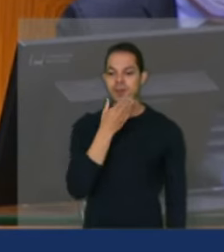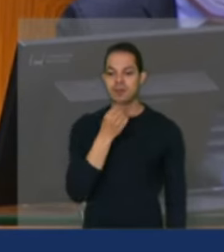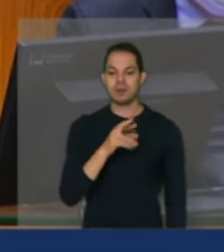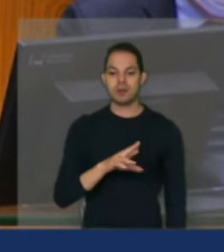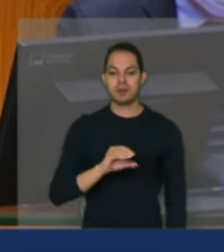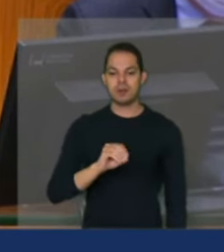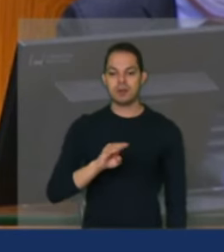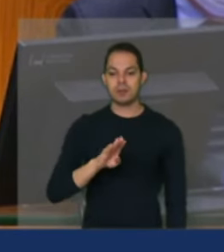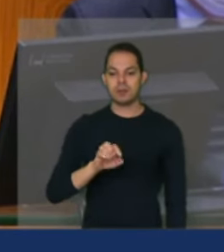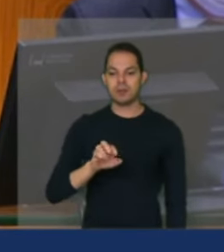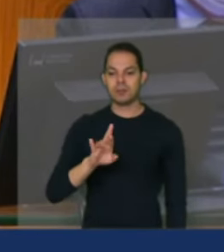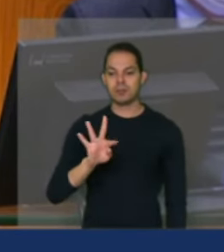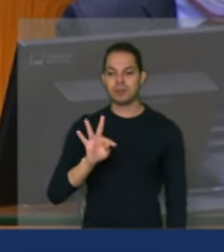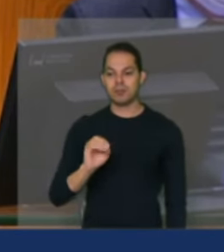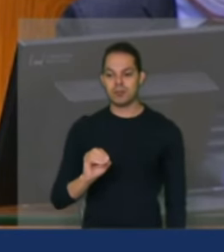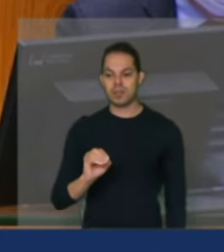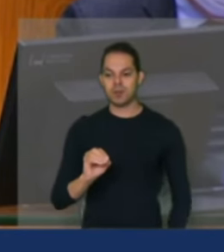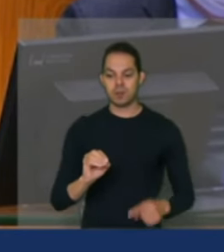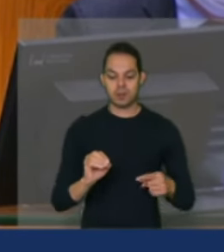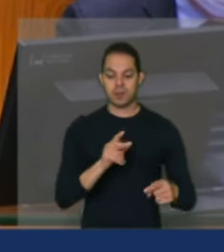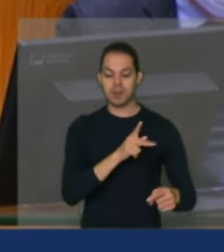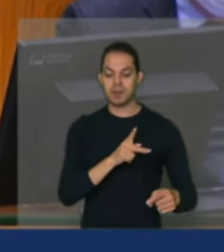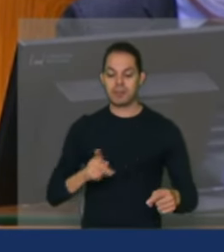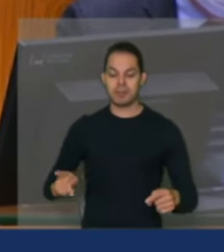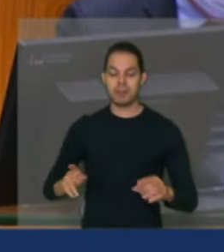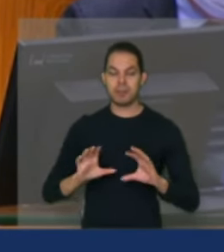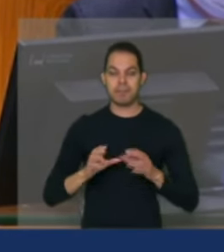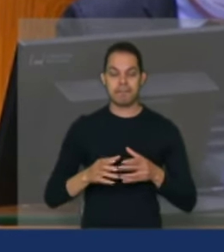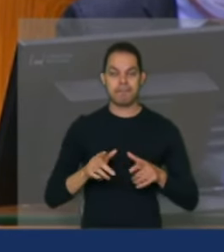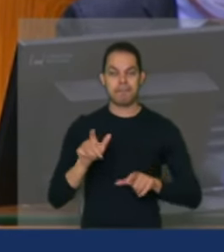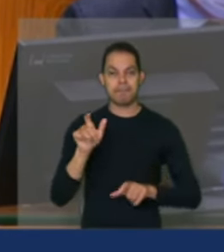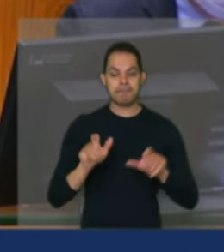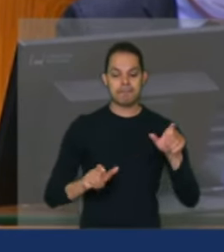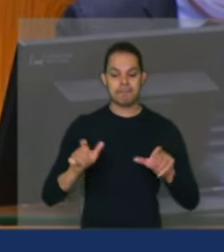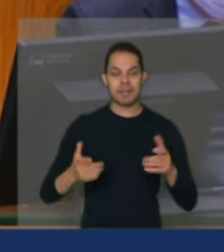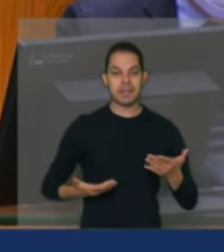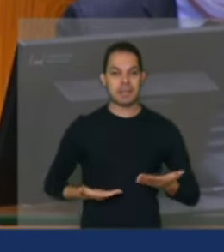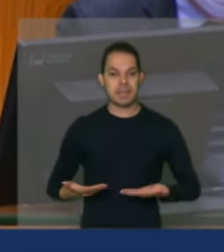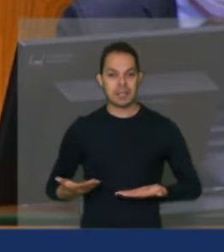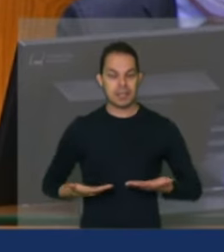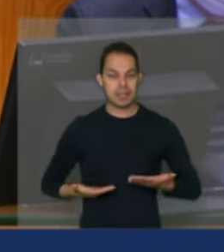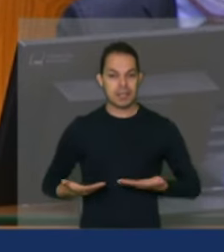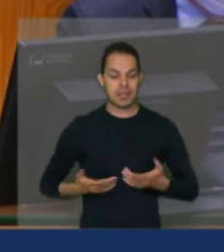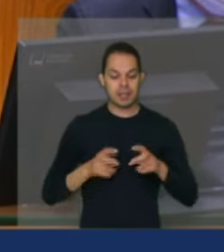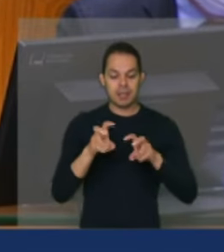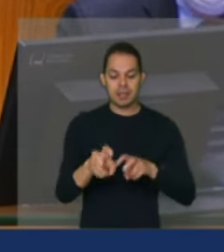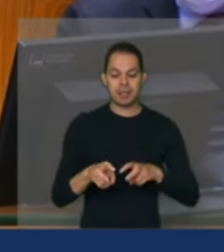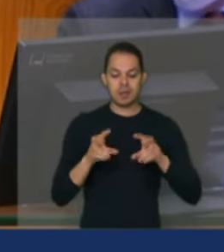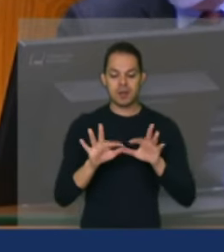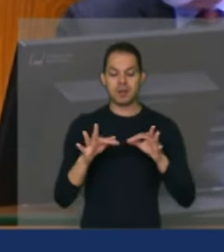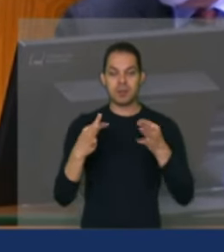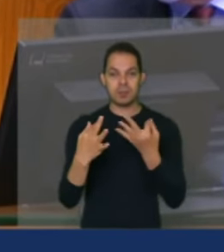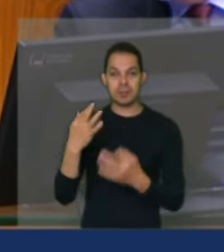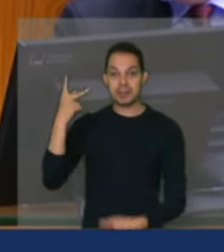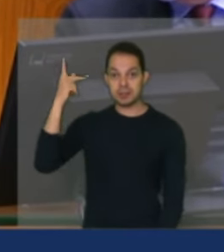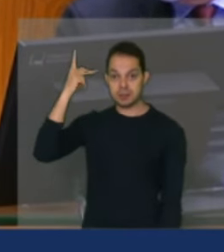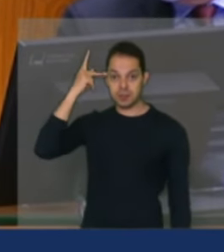Santos, presidente da Federação dos Trabalhadores na Agricultura Familiar do Estado de São Paulo,